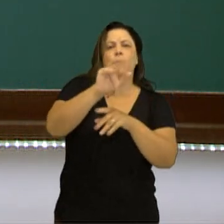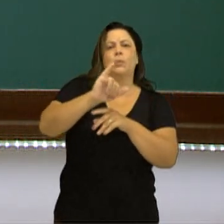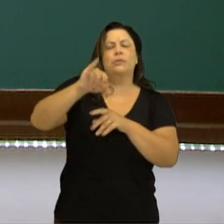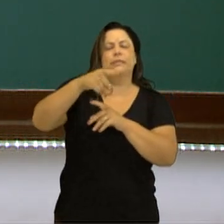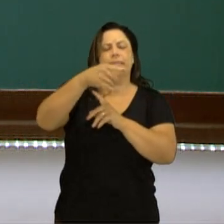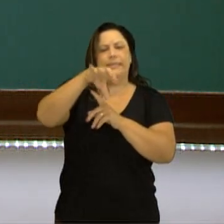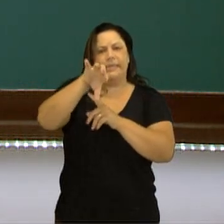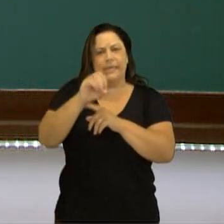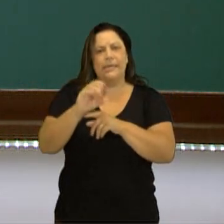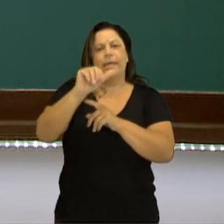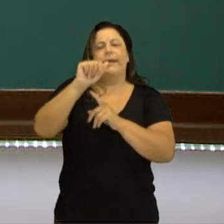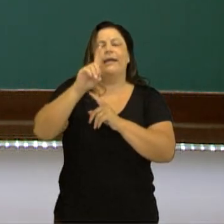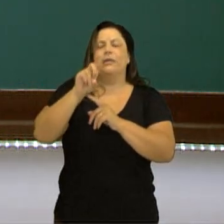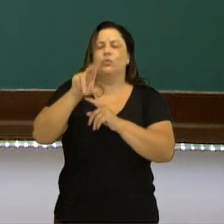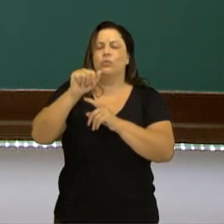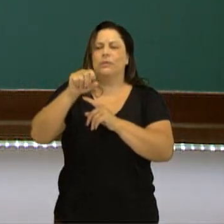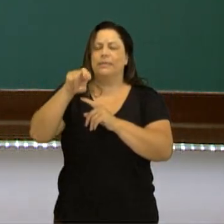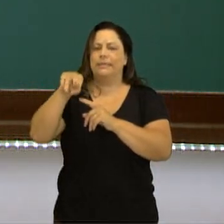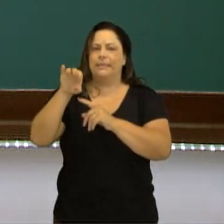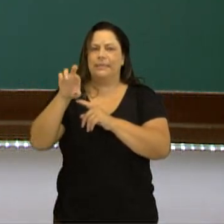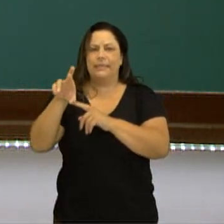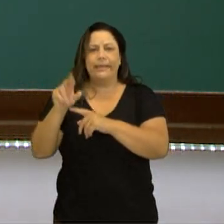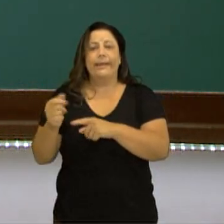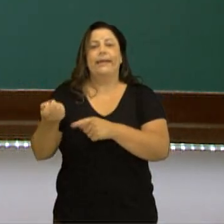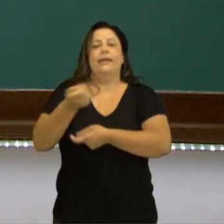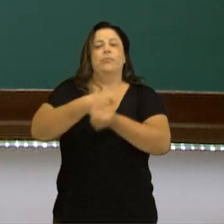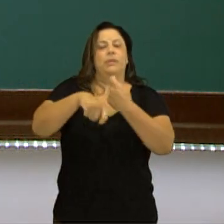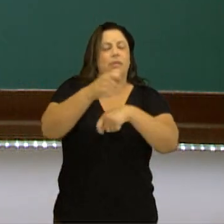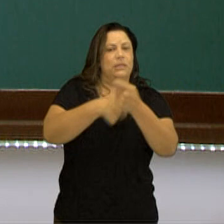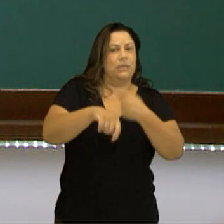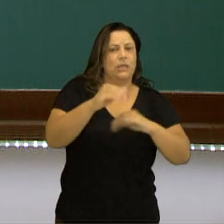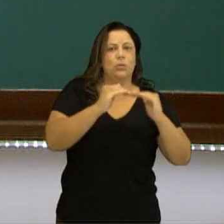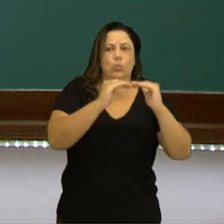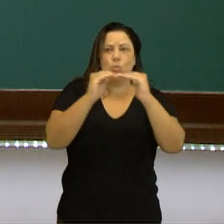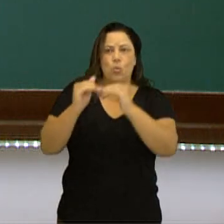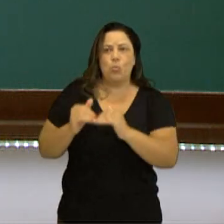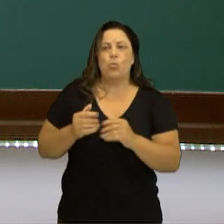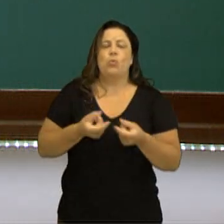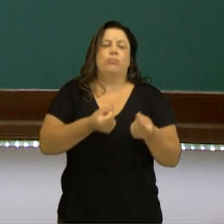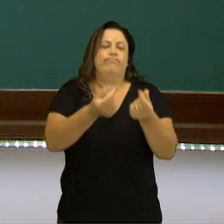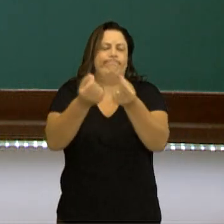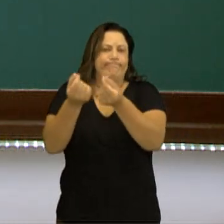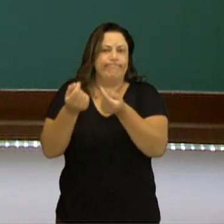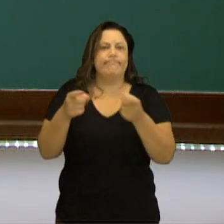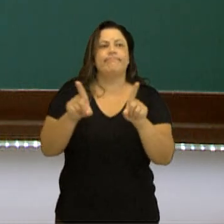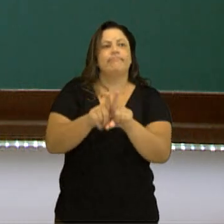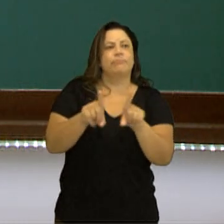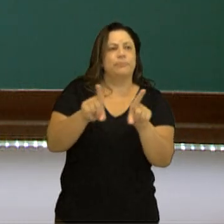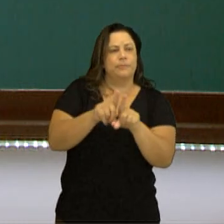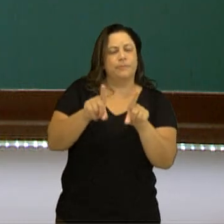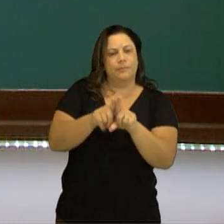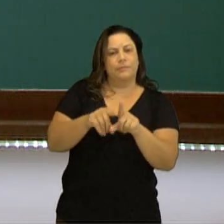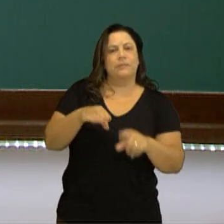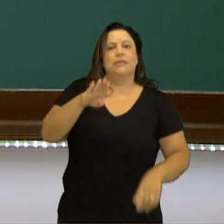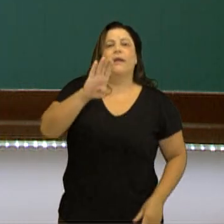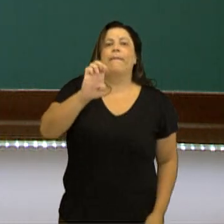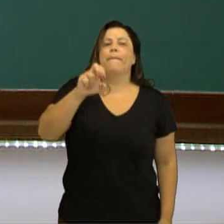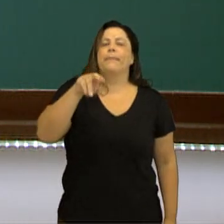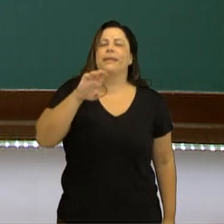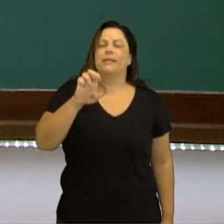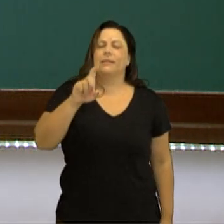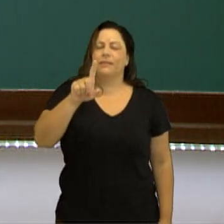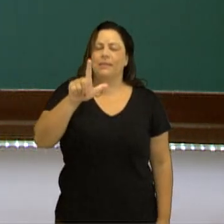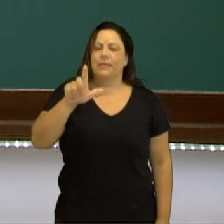a união econômica e monetária. E alguns para que a gente cite e para ter uma noção. Aqui aparece o Benelux, o